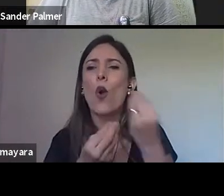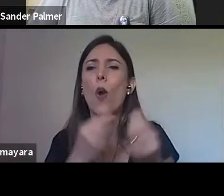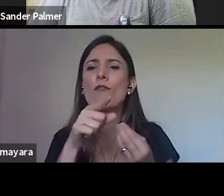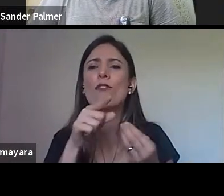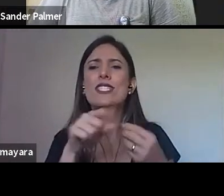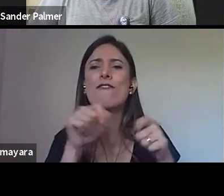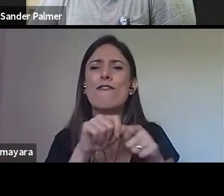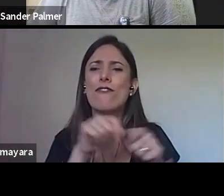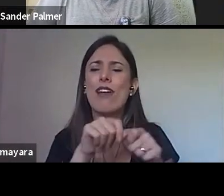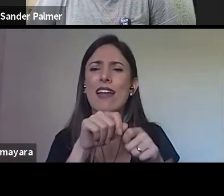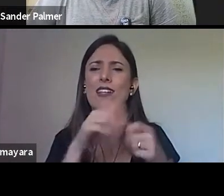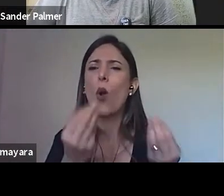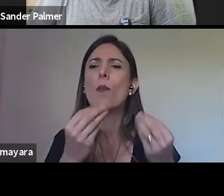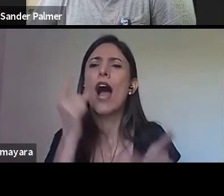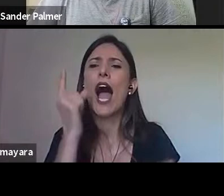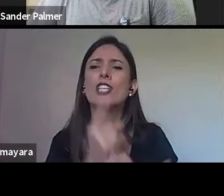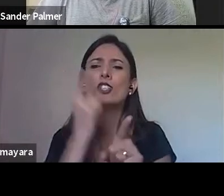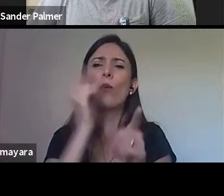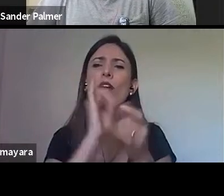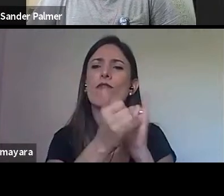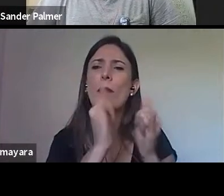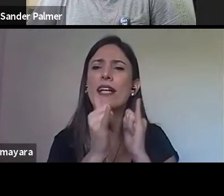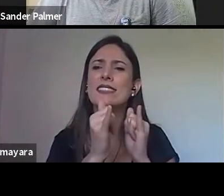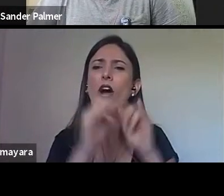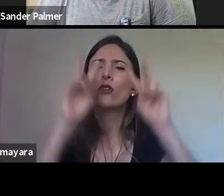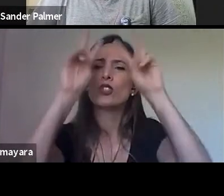se dá a localização, como se dá